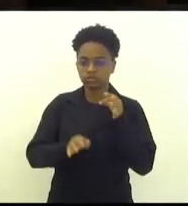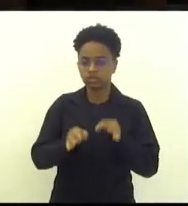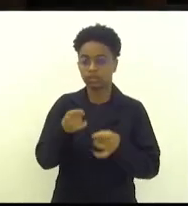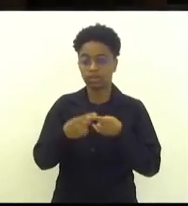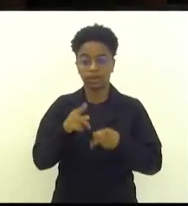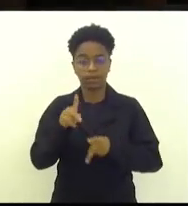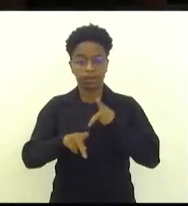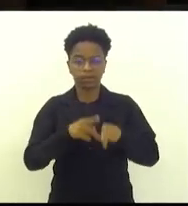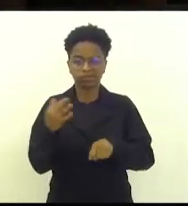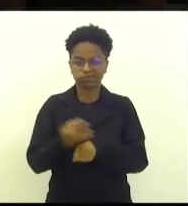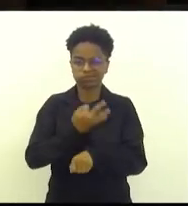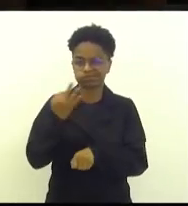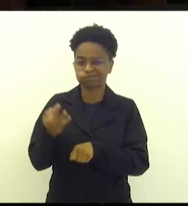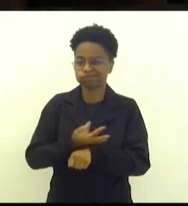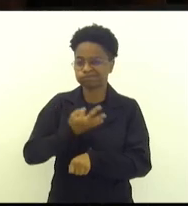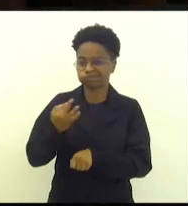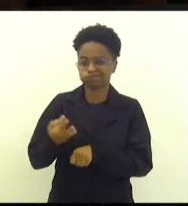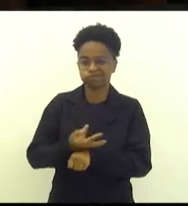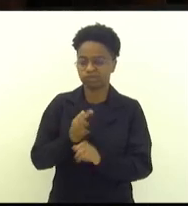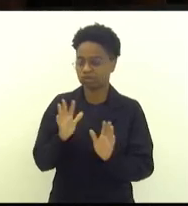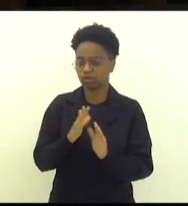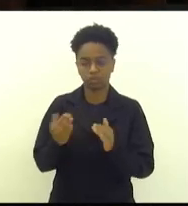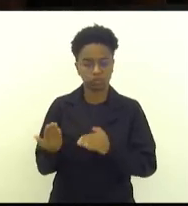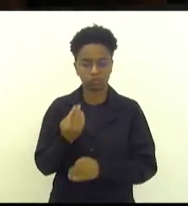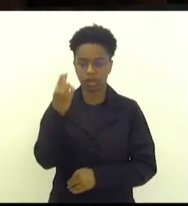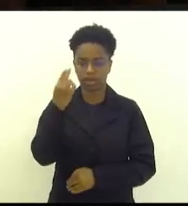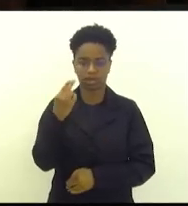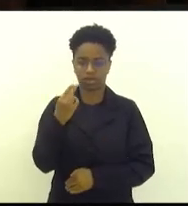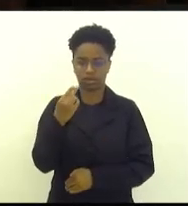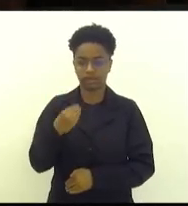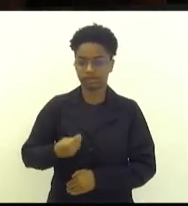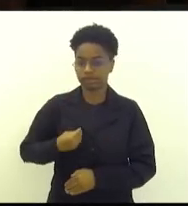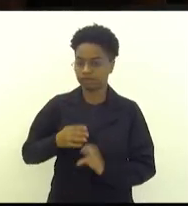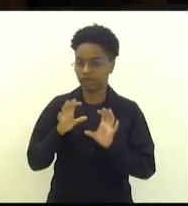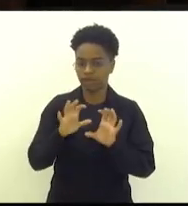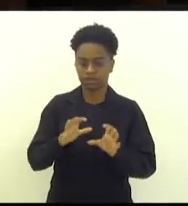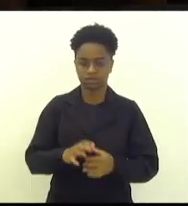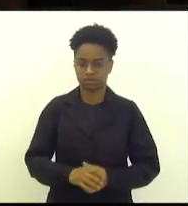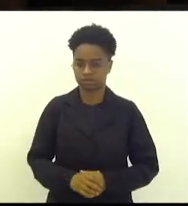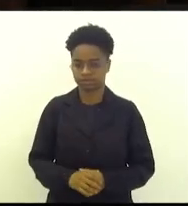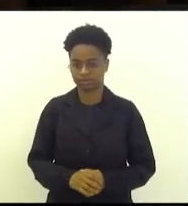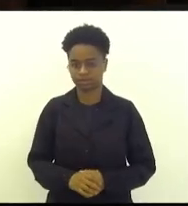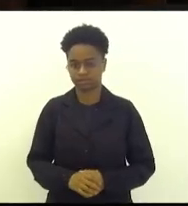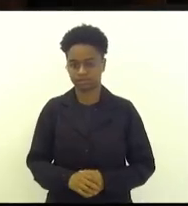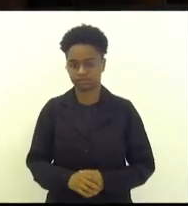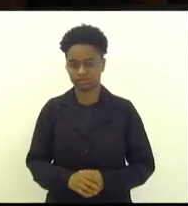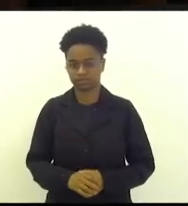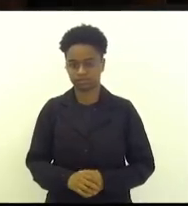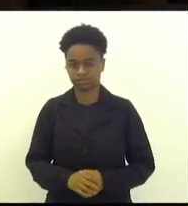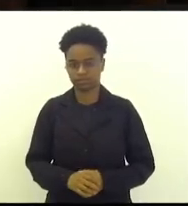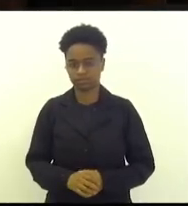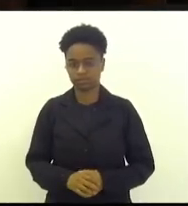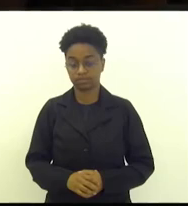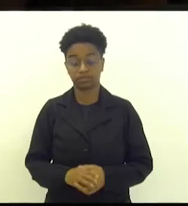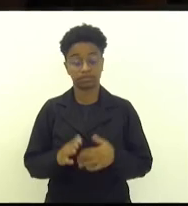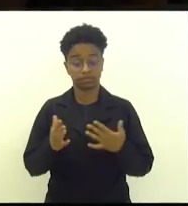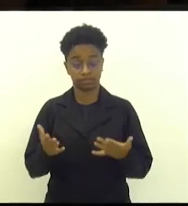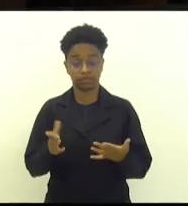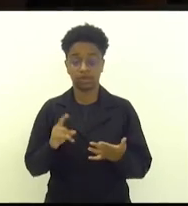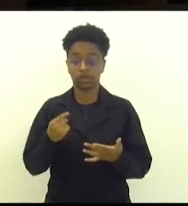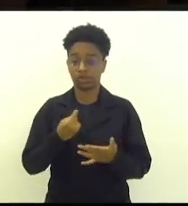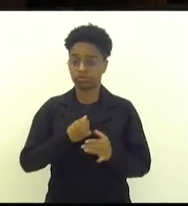suporta mais, em hipótese nenhuma, viver essa instabilidade. E aí se lançou a pedra aqui,